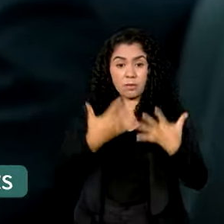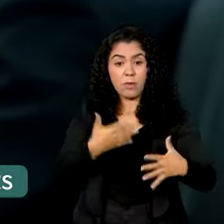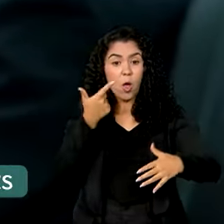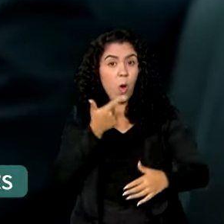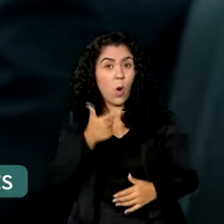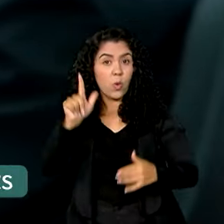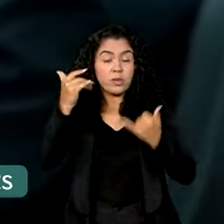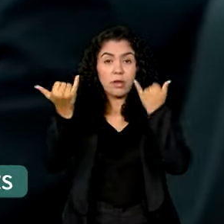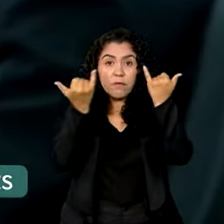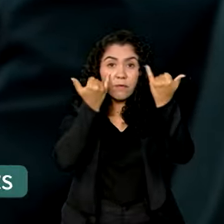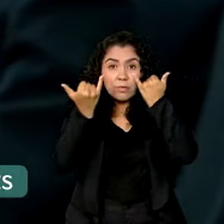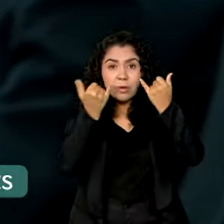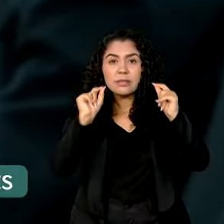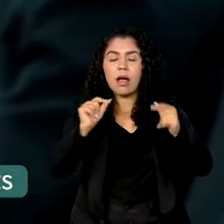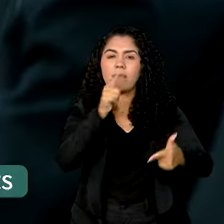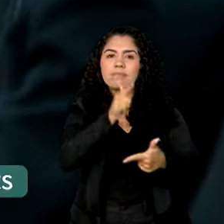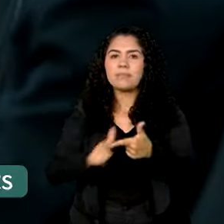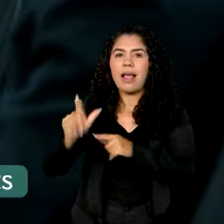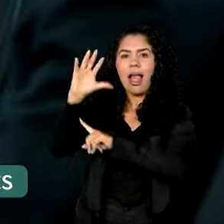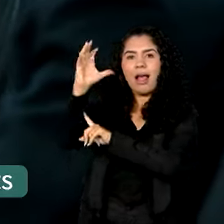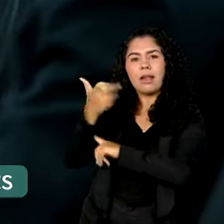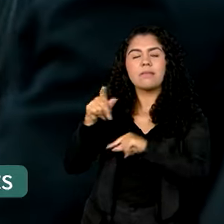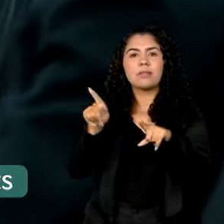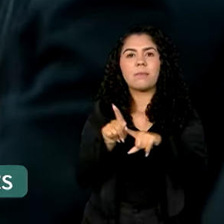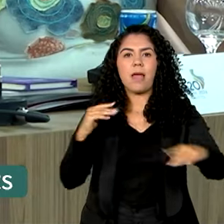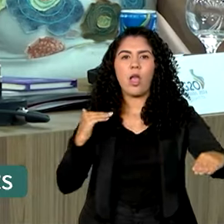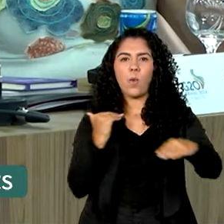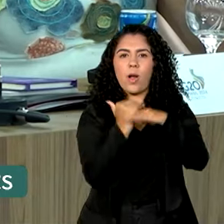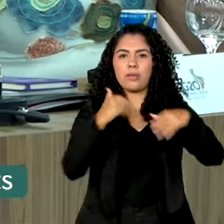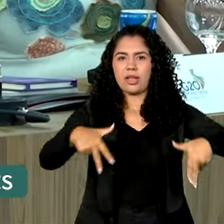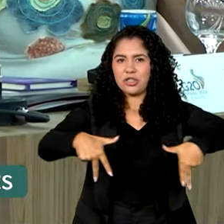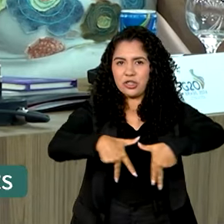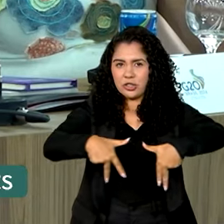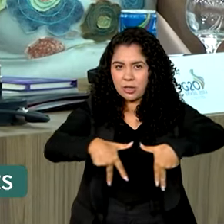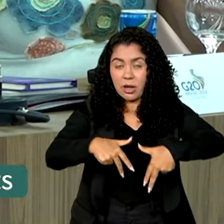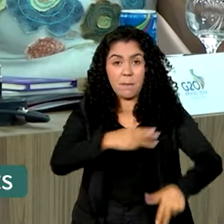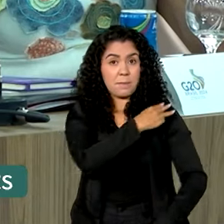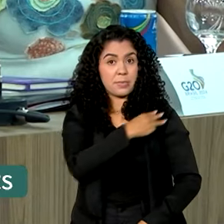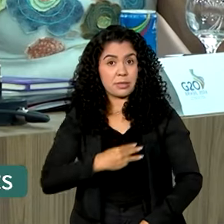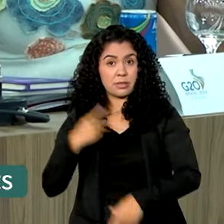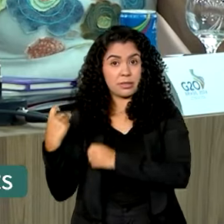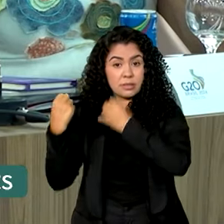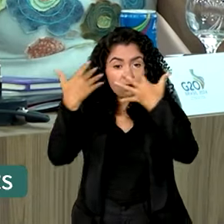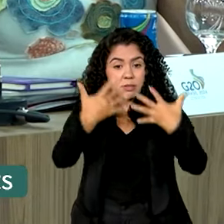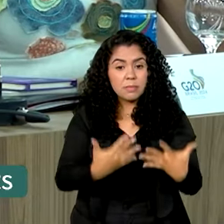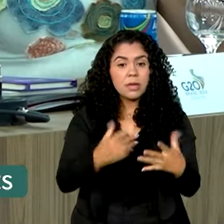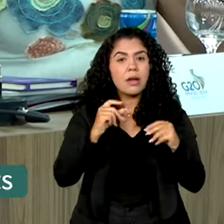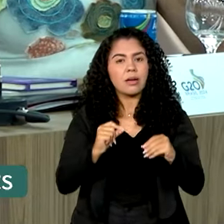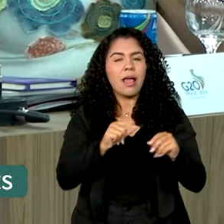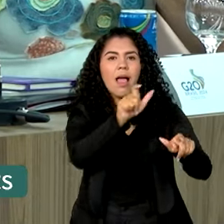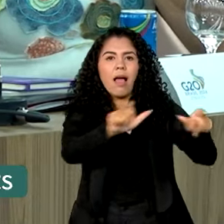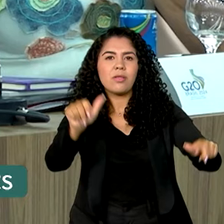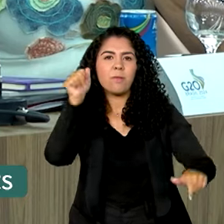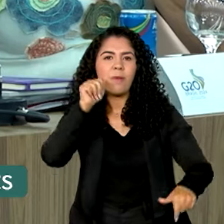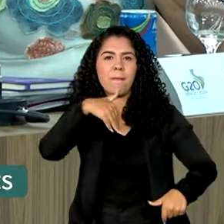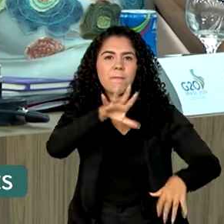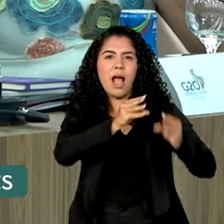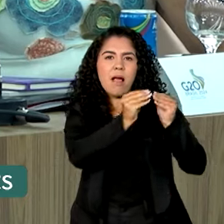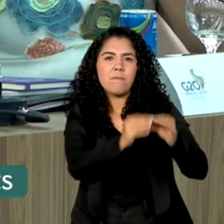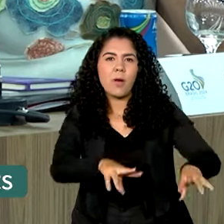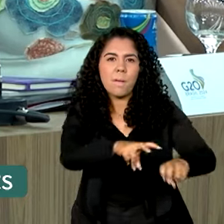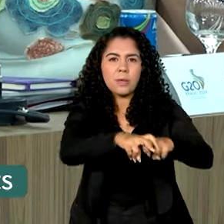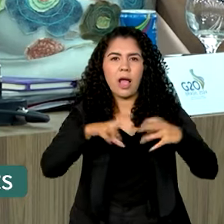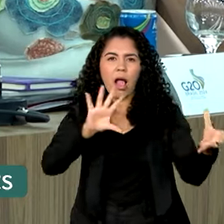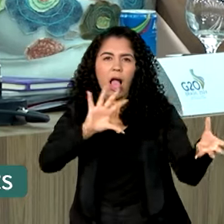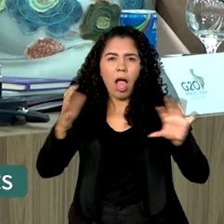conexão entre ação climática e igualdade de gênero. A ministra apontou que as mulheres são mais afetadas pelas mudanças